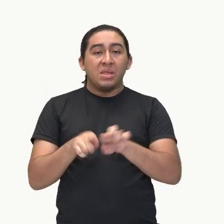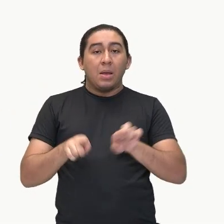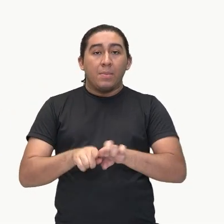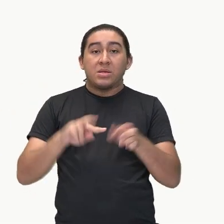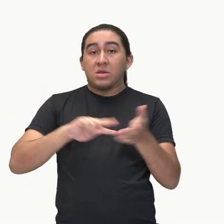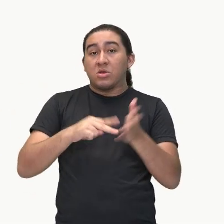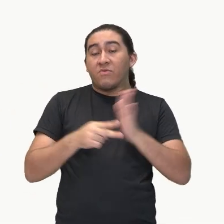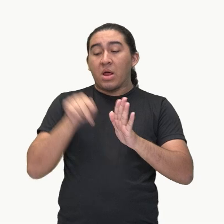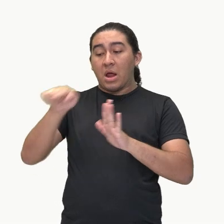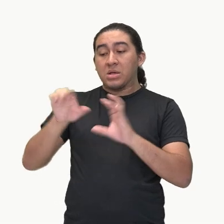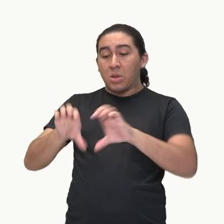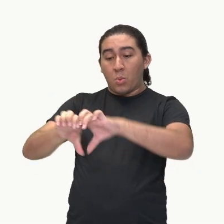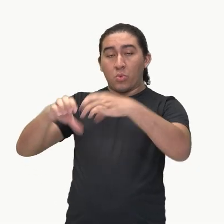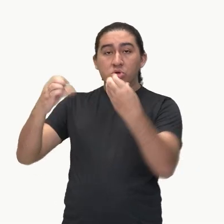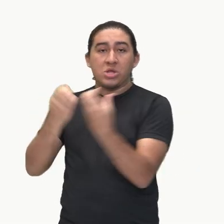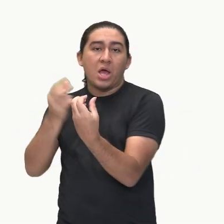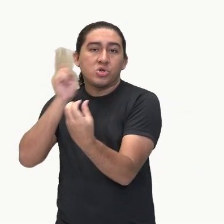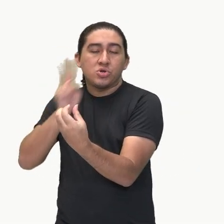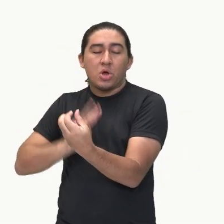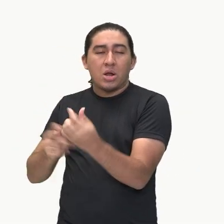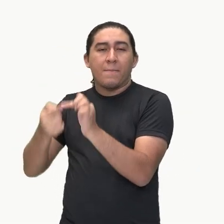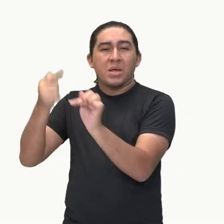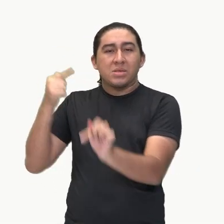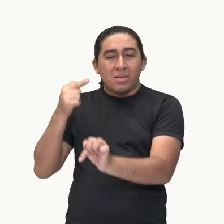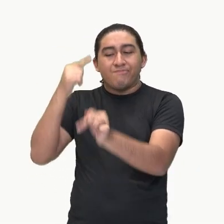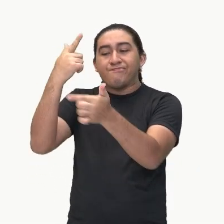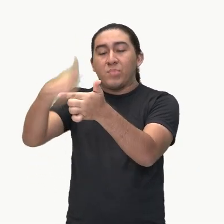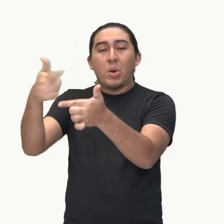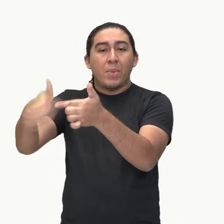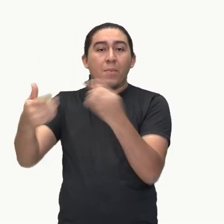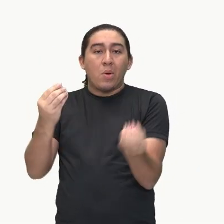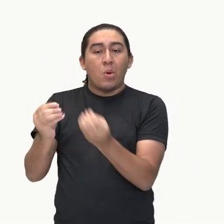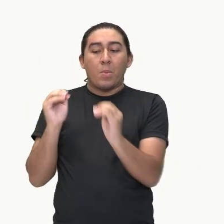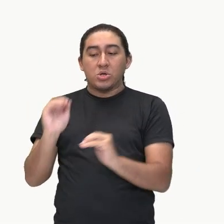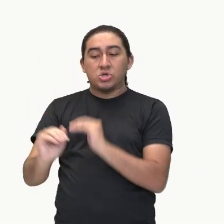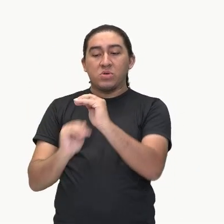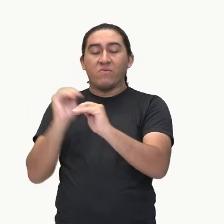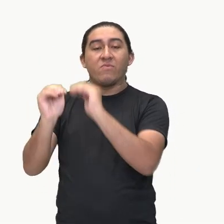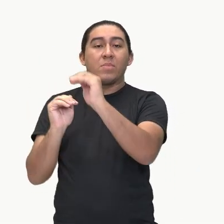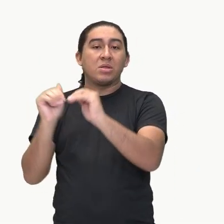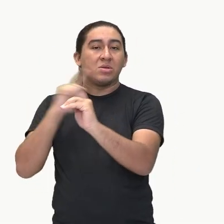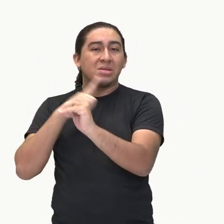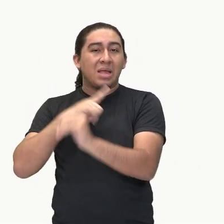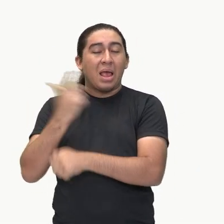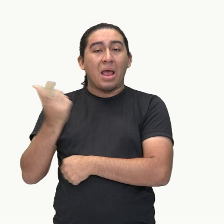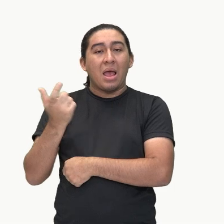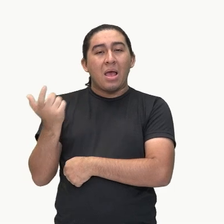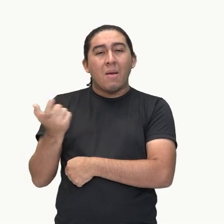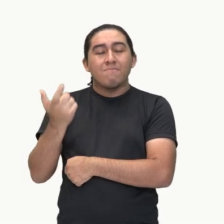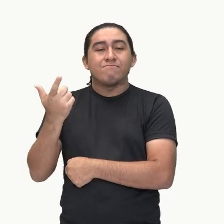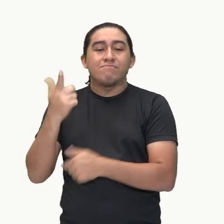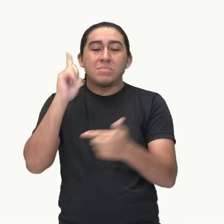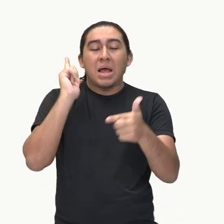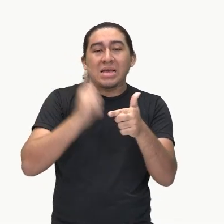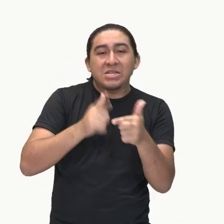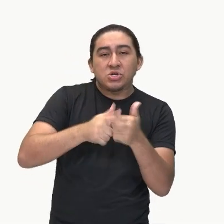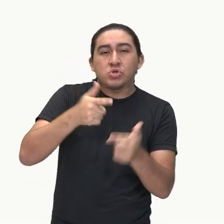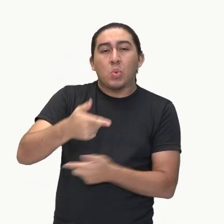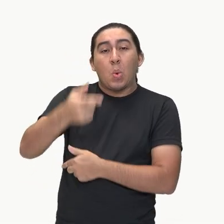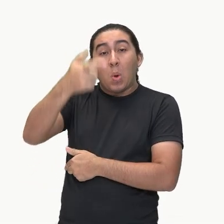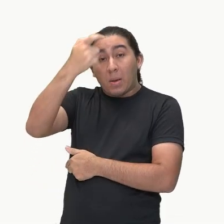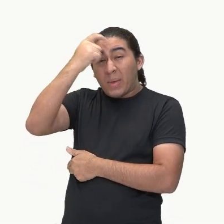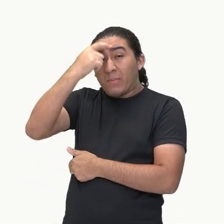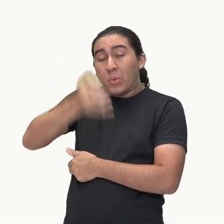comunidades históricas compromete o desenvolvimento de senso crítico frente à importância